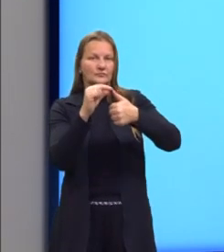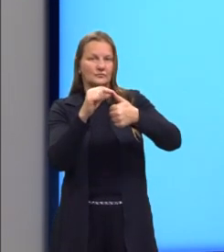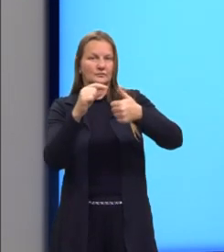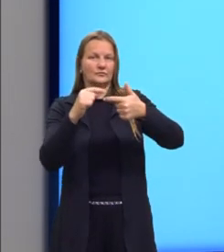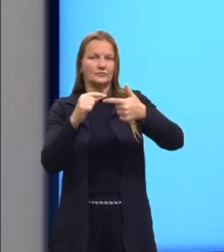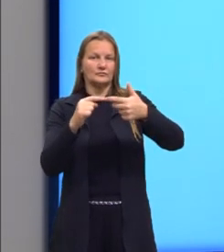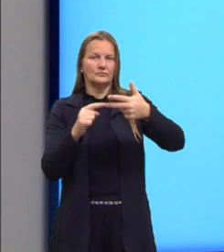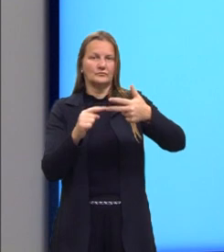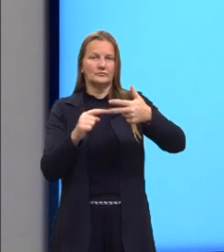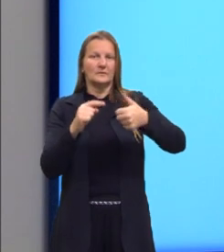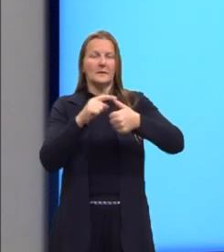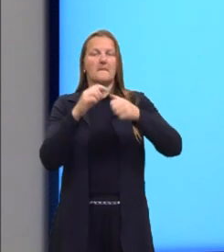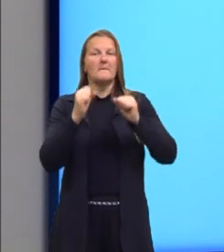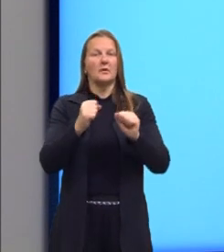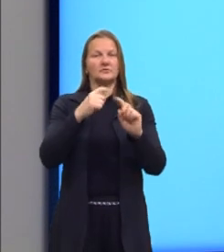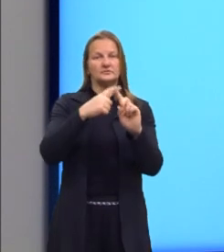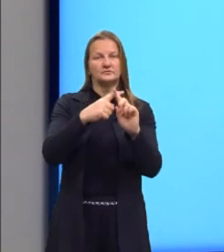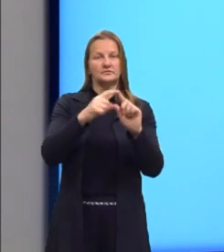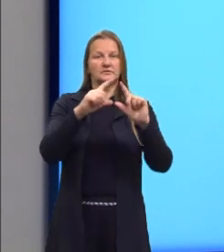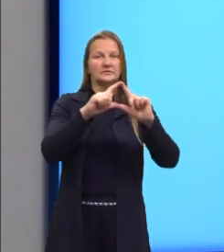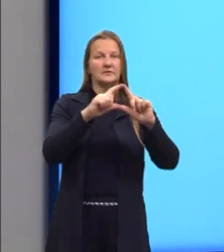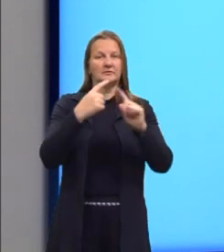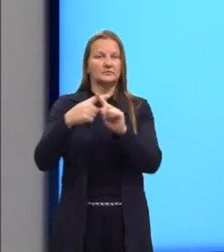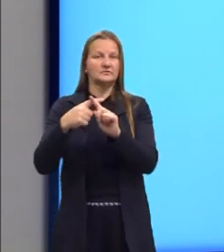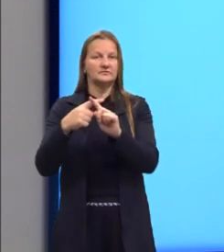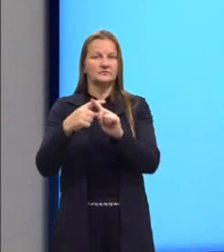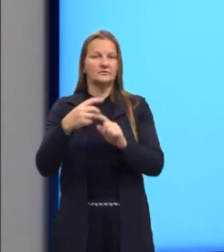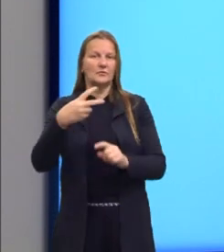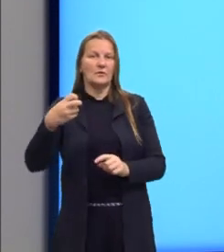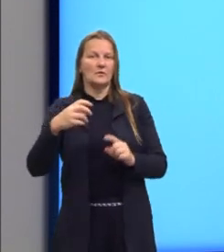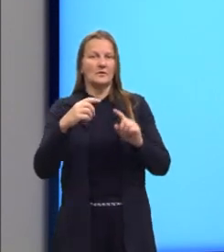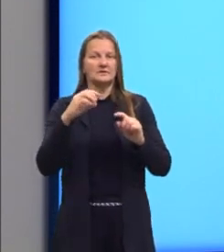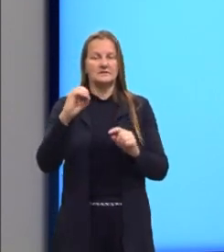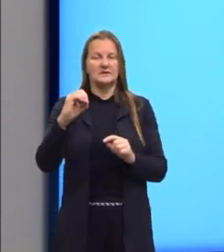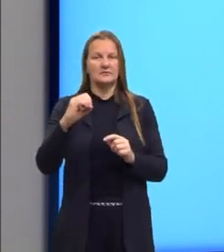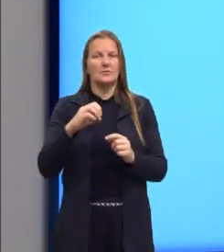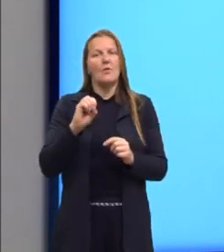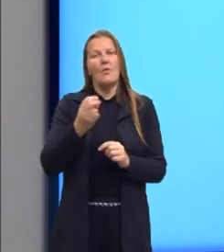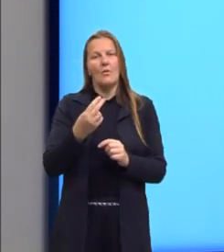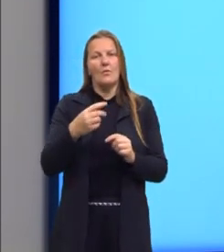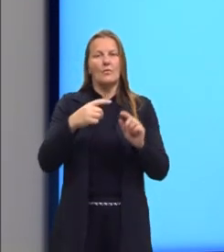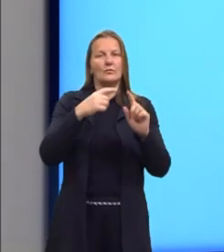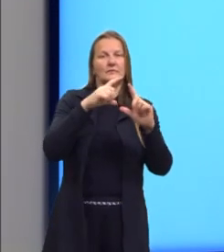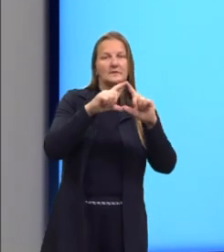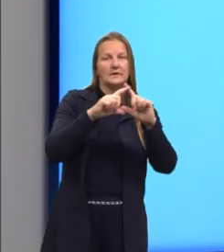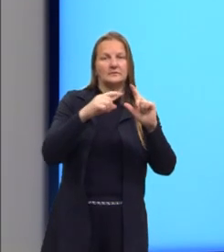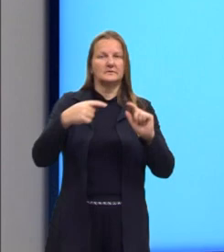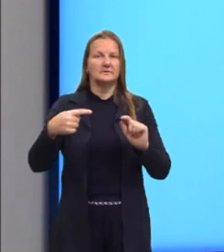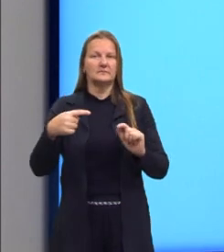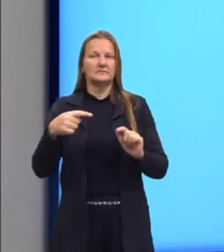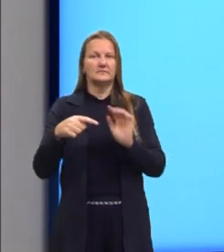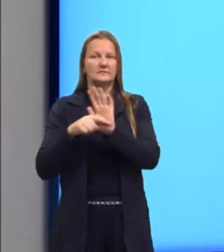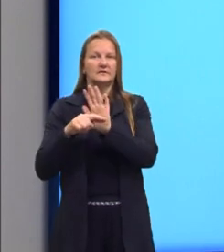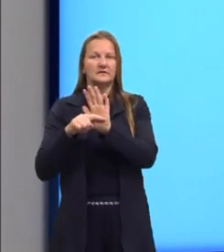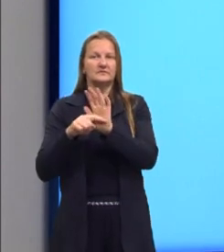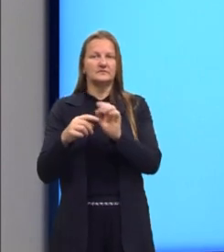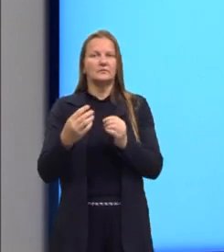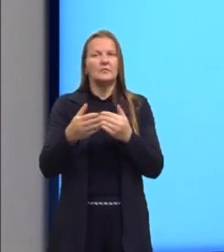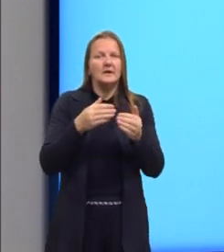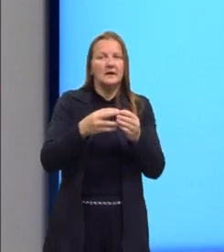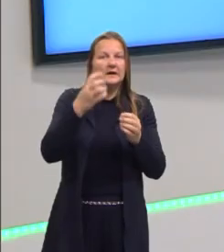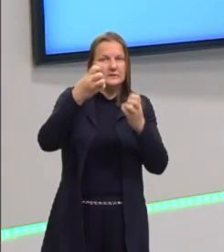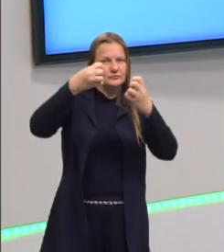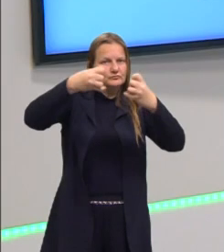O delta pode ser positivo, pode ser igual a zero e pode ser negativo. Nós vamos ver, então, cada um desses